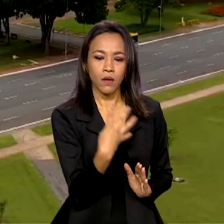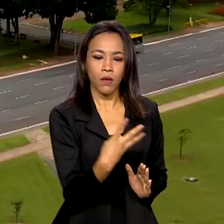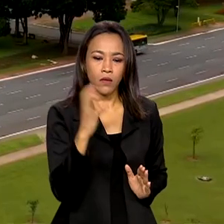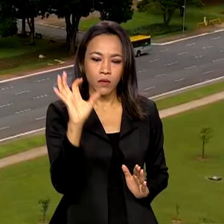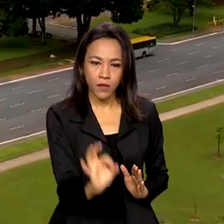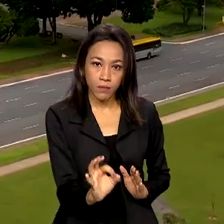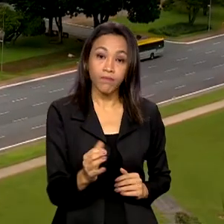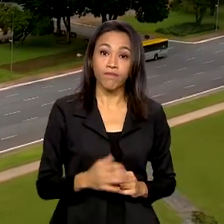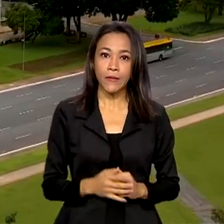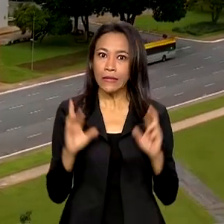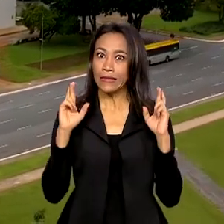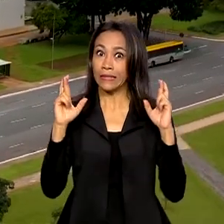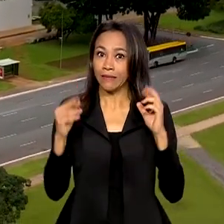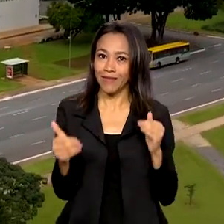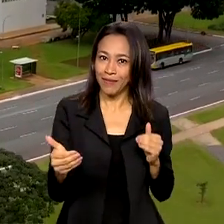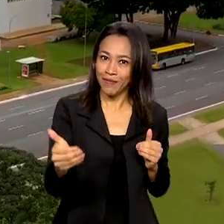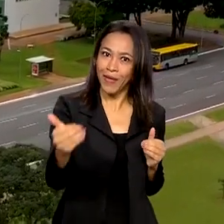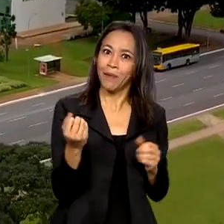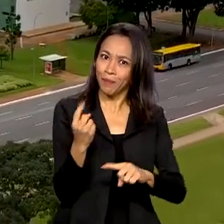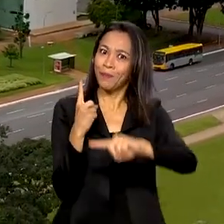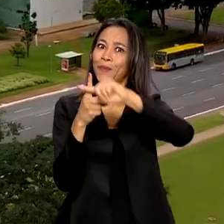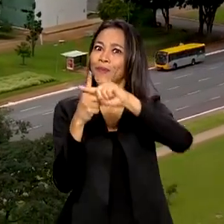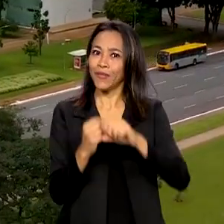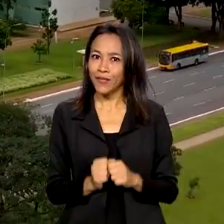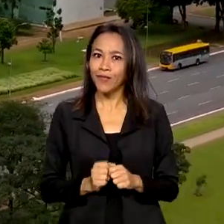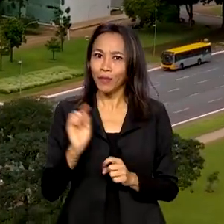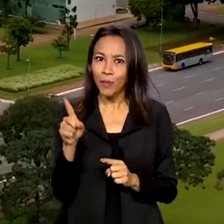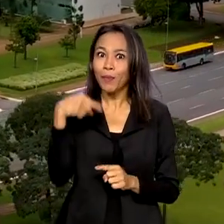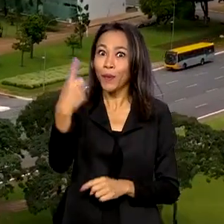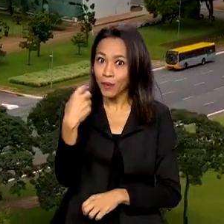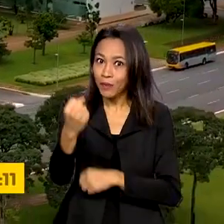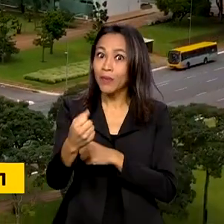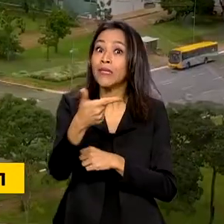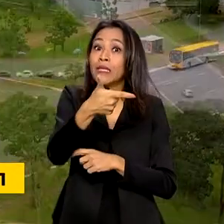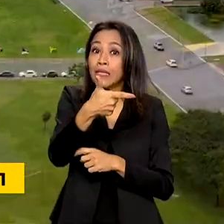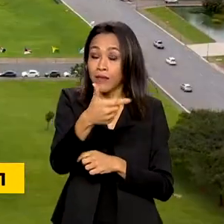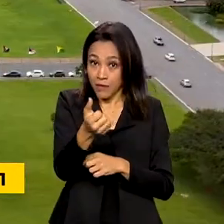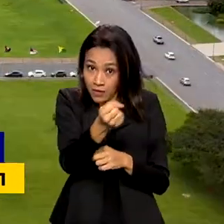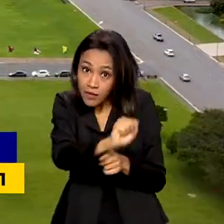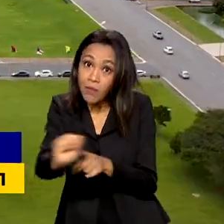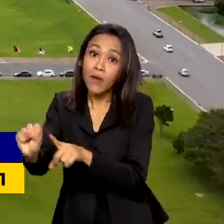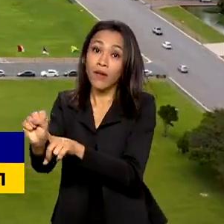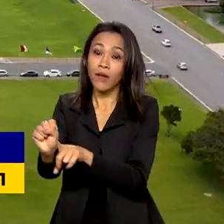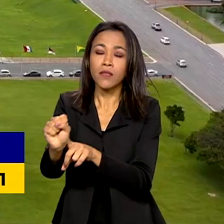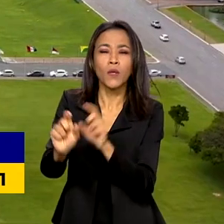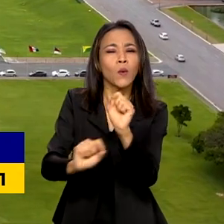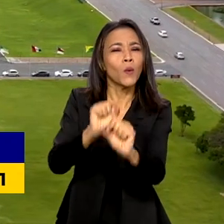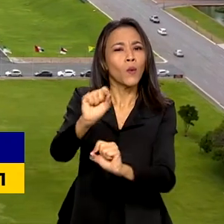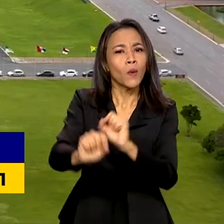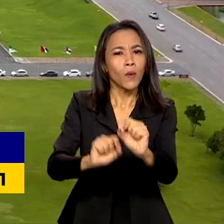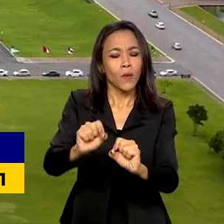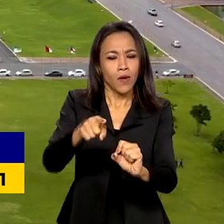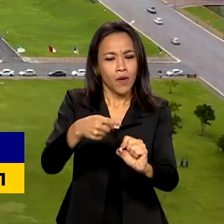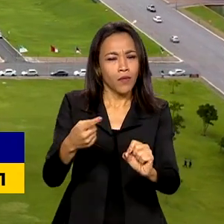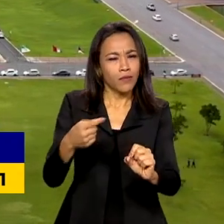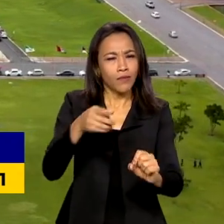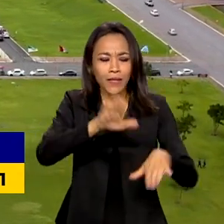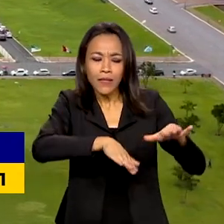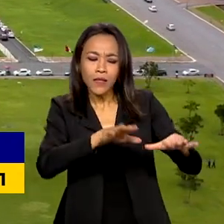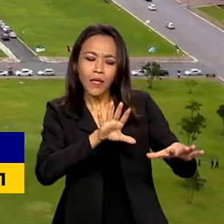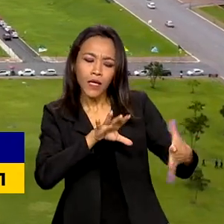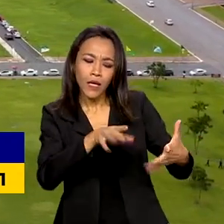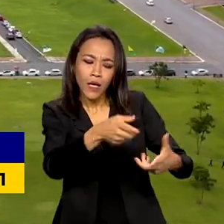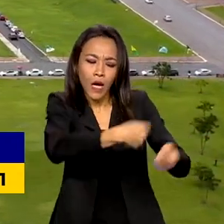A expectativa também é positiva para o próximo semestre, a partir do comportamento da economia e de políticas